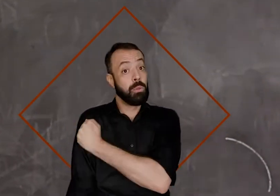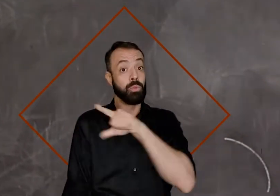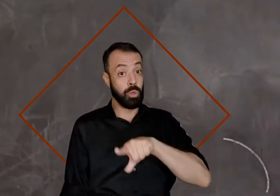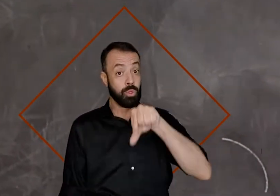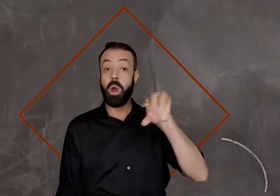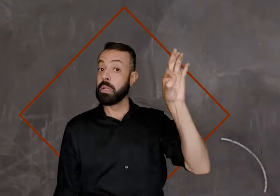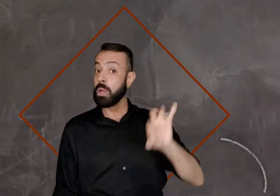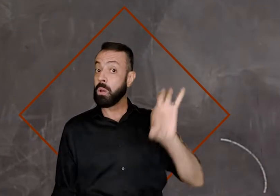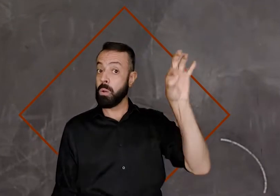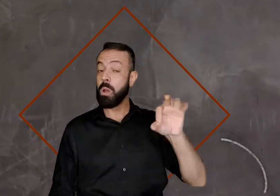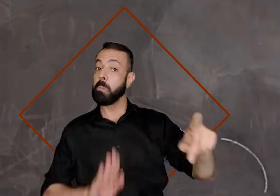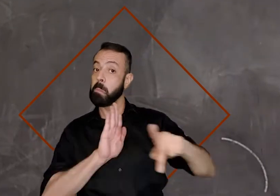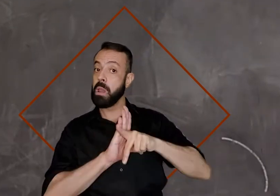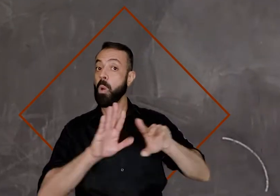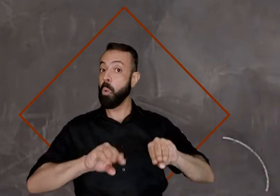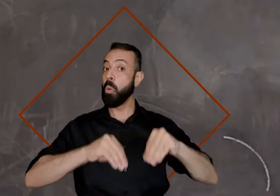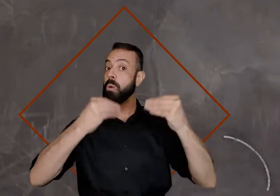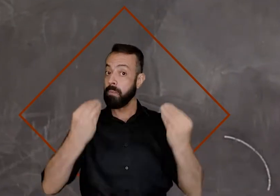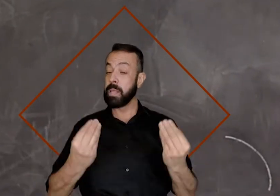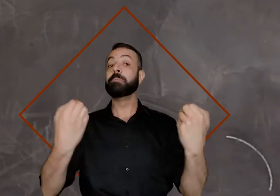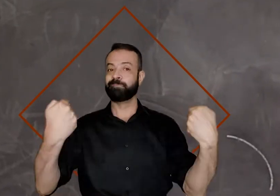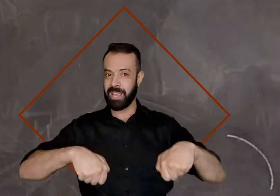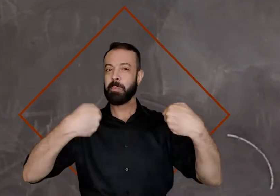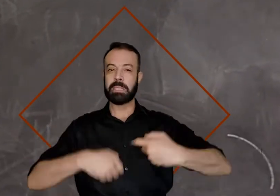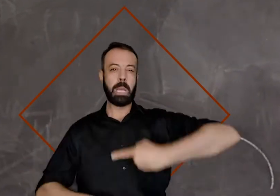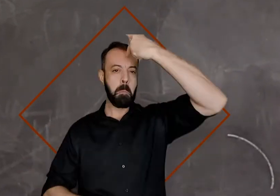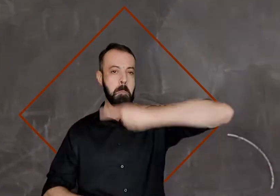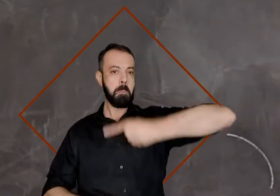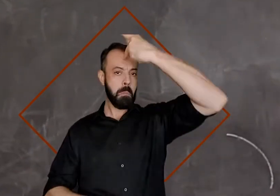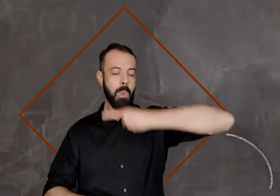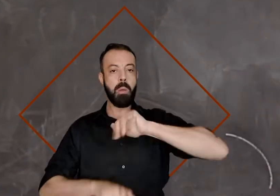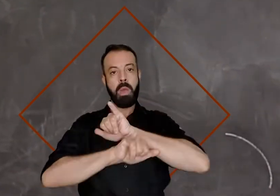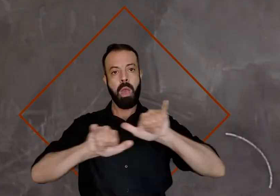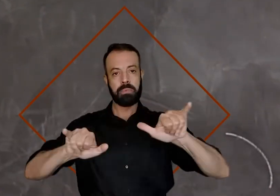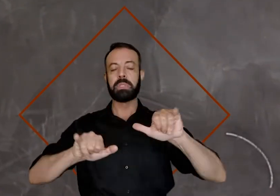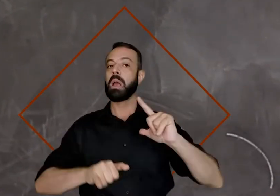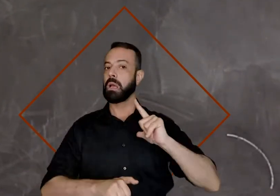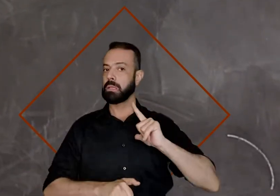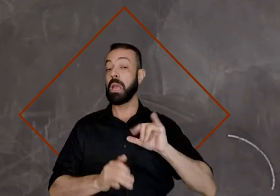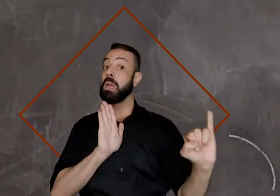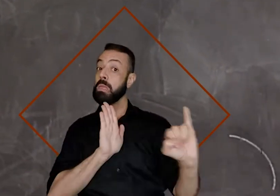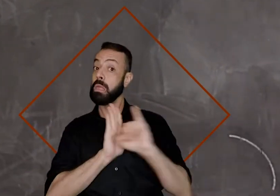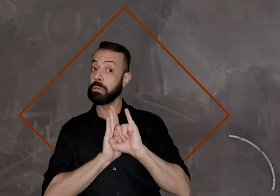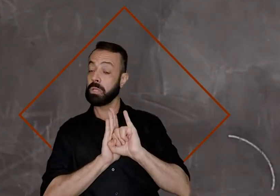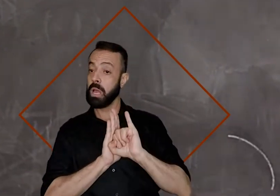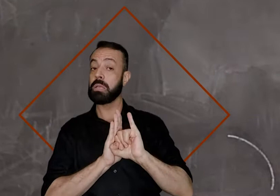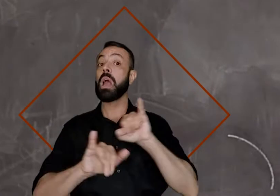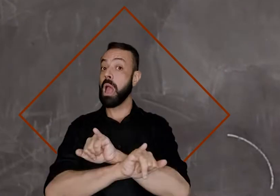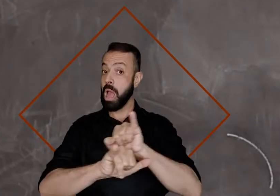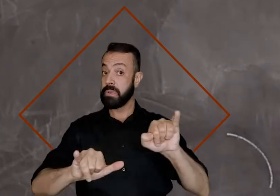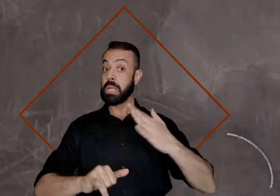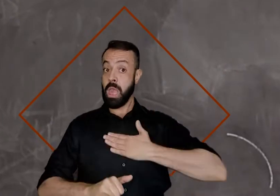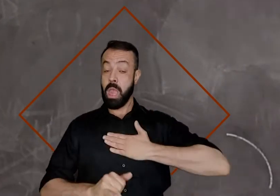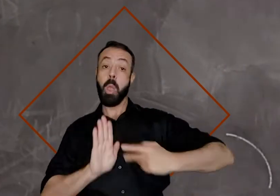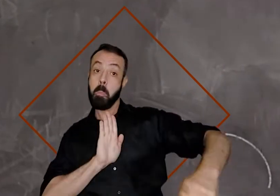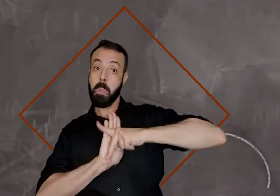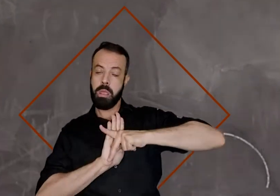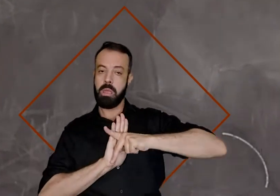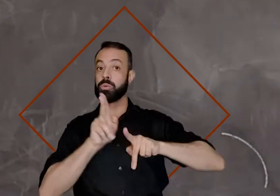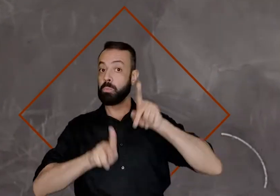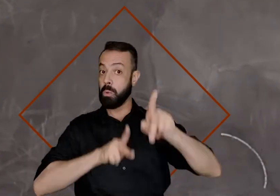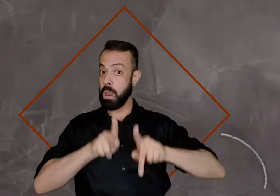autodeclaração, identificando-se como integrante da população negra ou indígena,